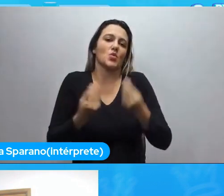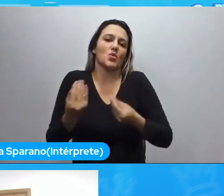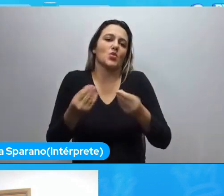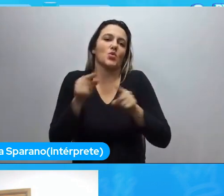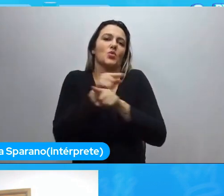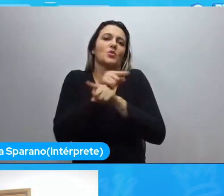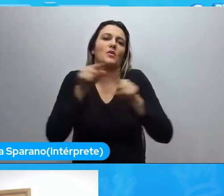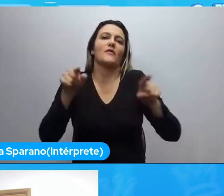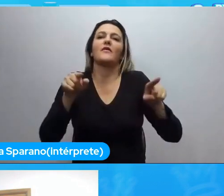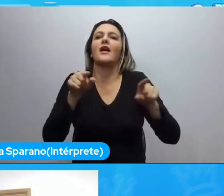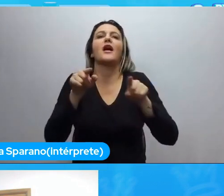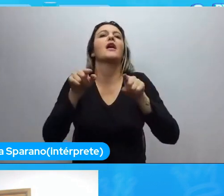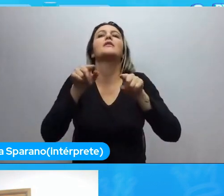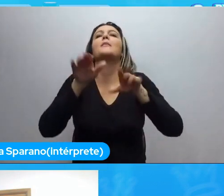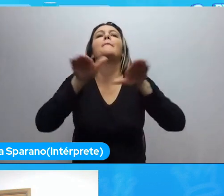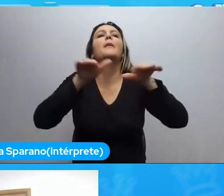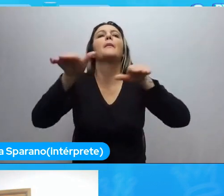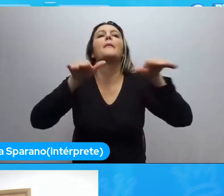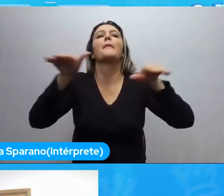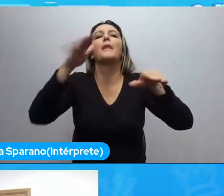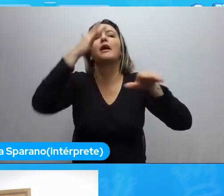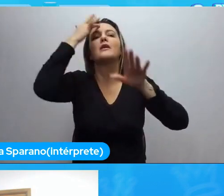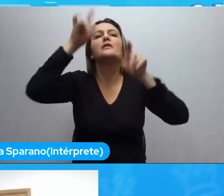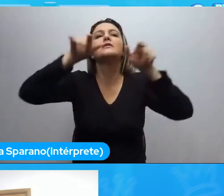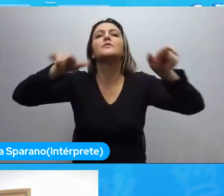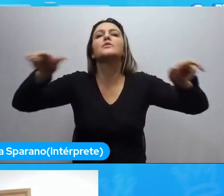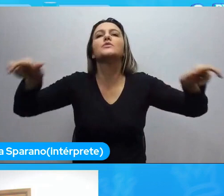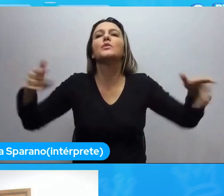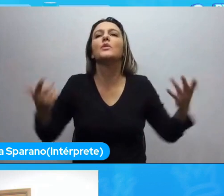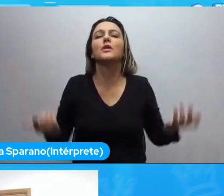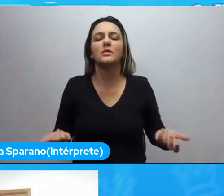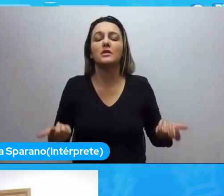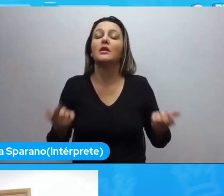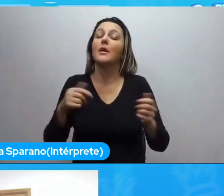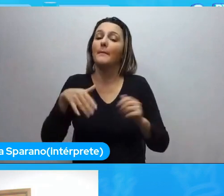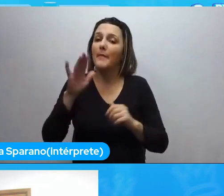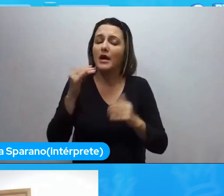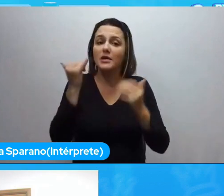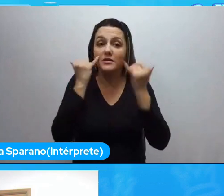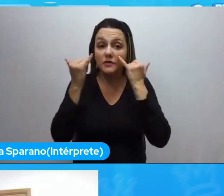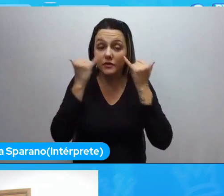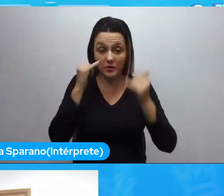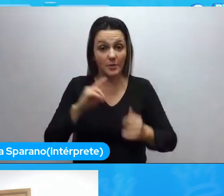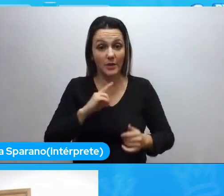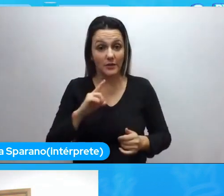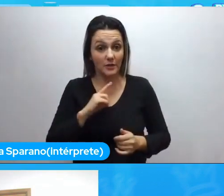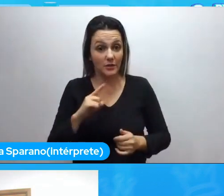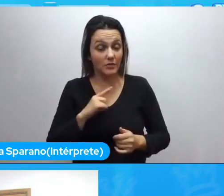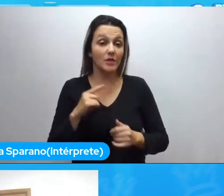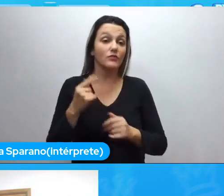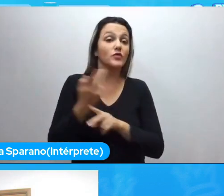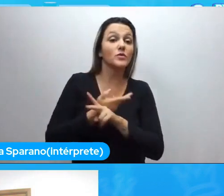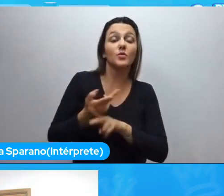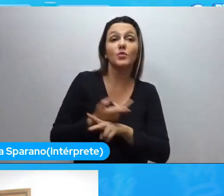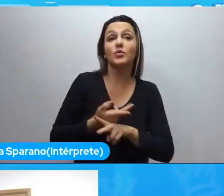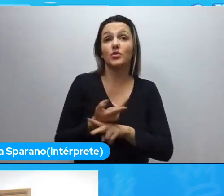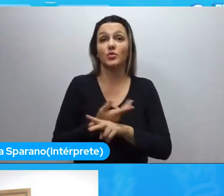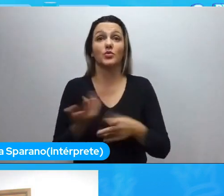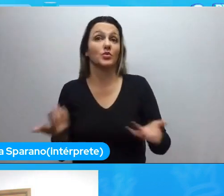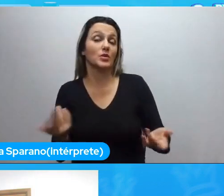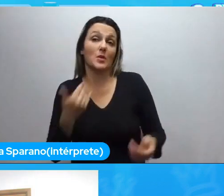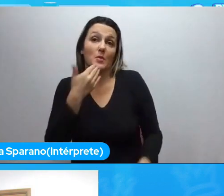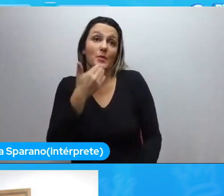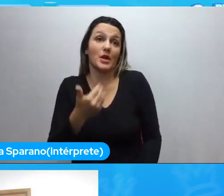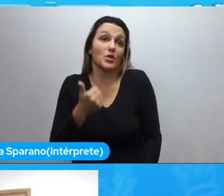as outras pessoas. E aí, quanto mais informação tem, quanto mais informações as pessoas procuram, melhor